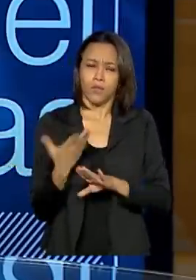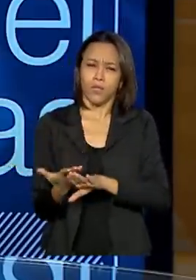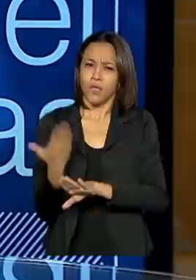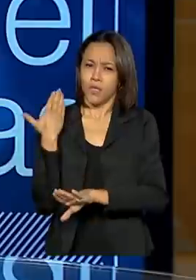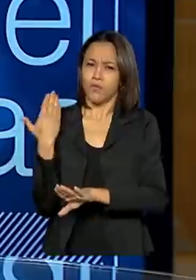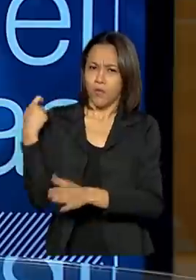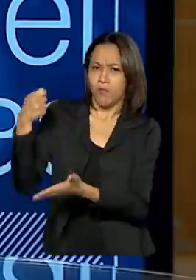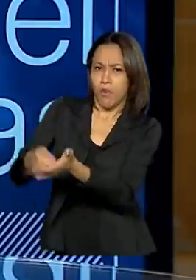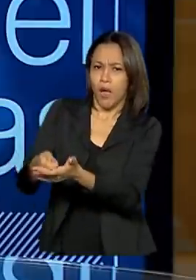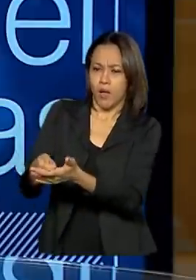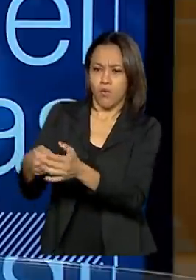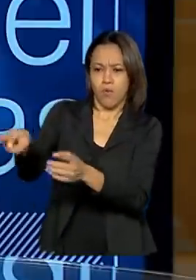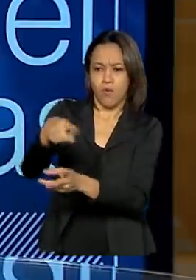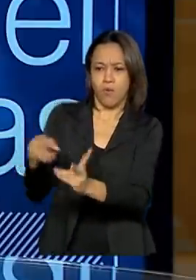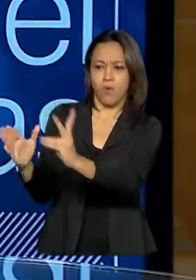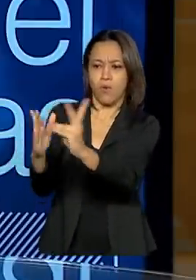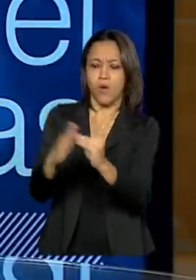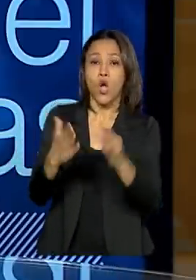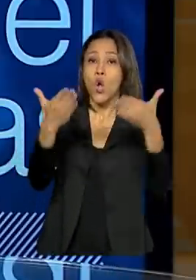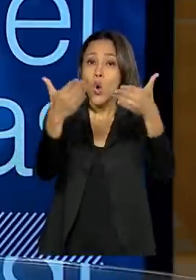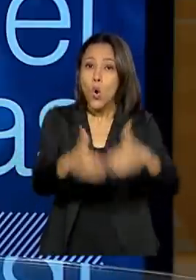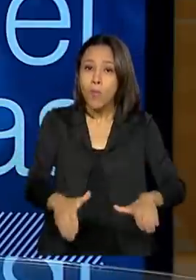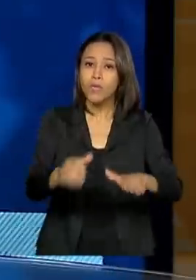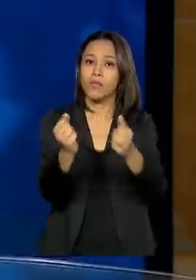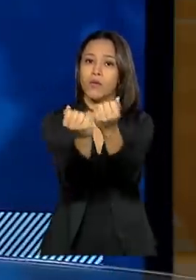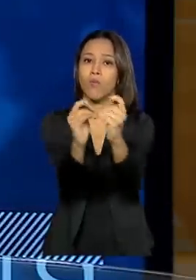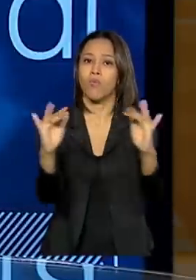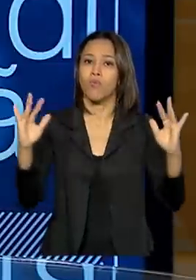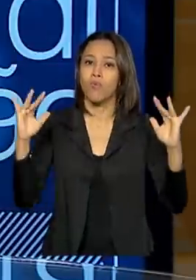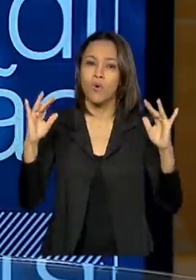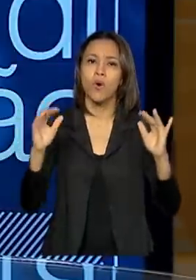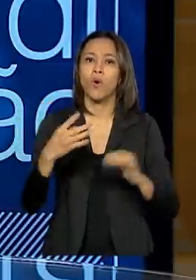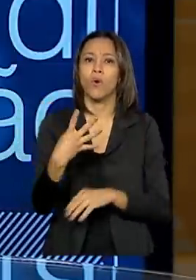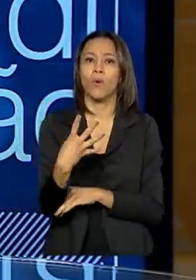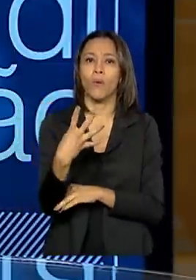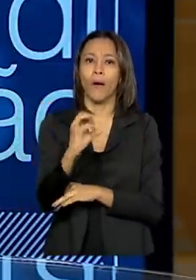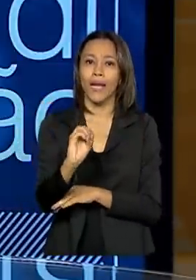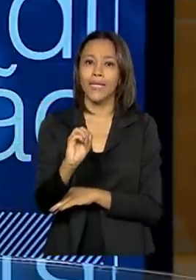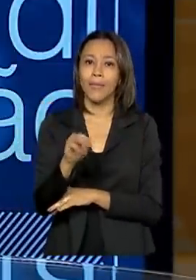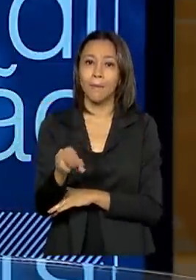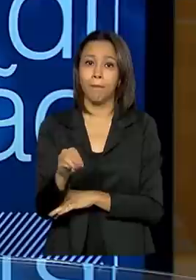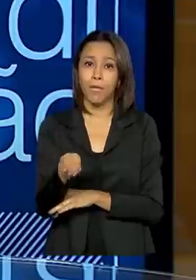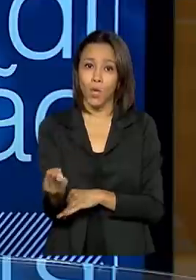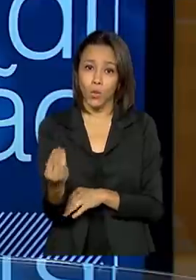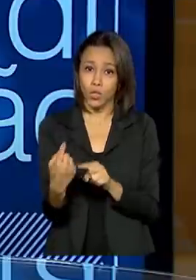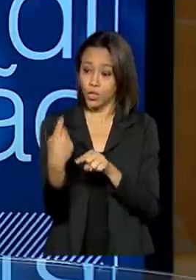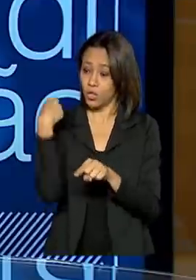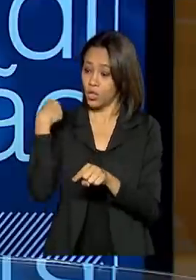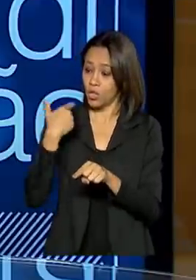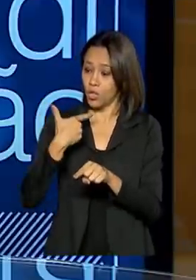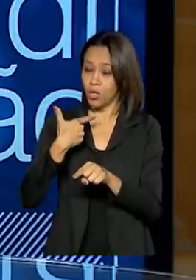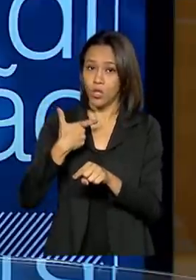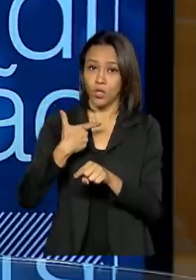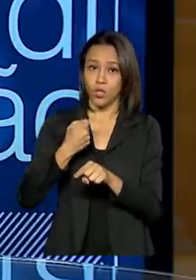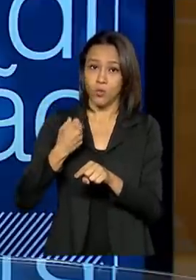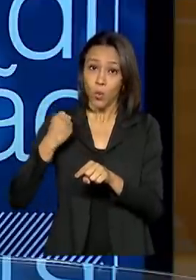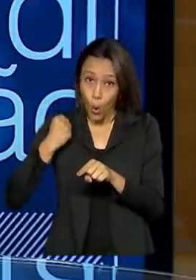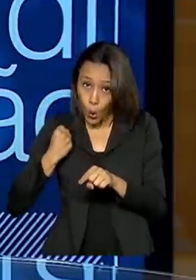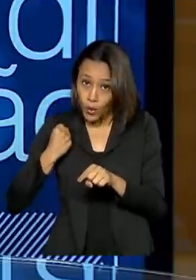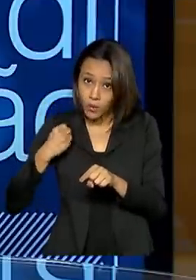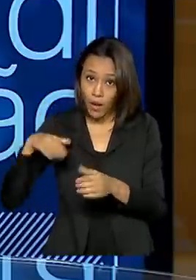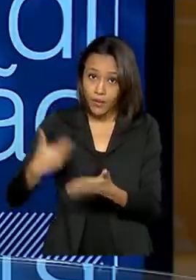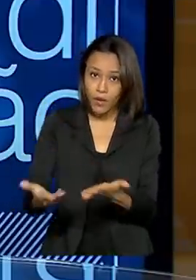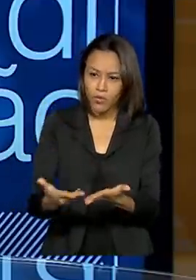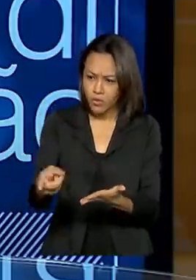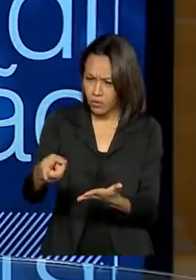aos indígenas, em compensação ambiental, aproximadamente 40 milhões, de 2008 até agora. E você vai na localidade,